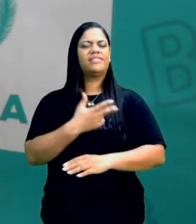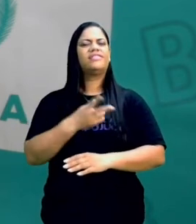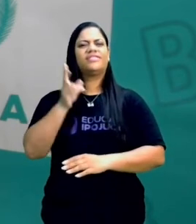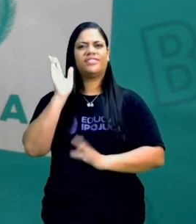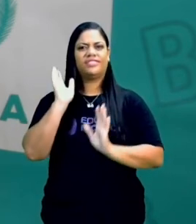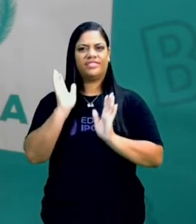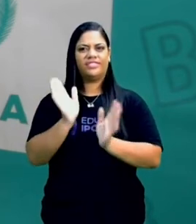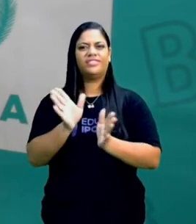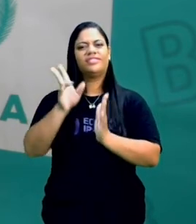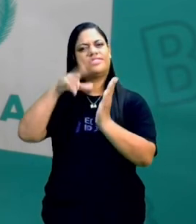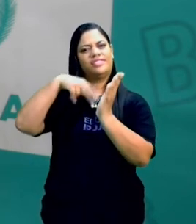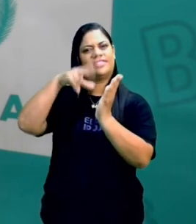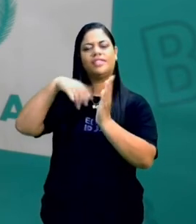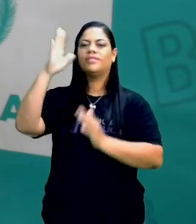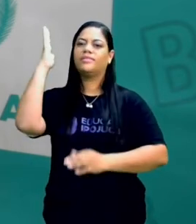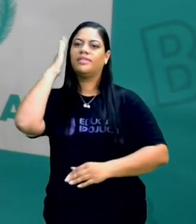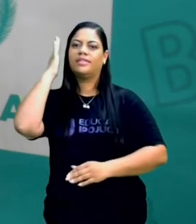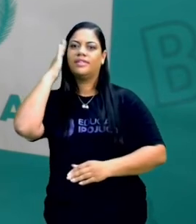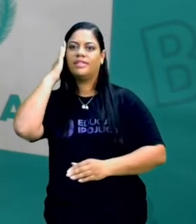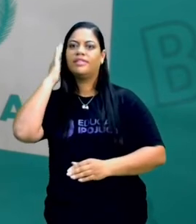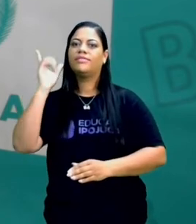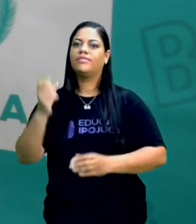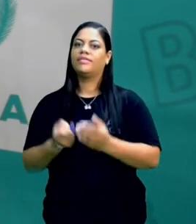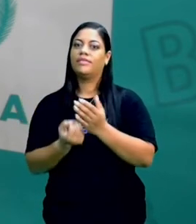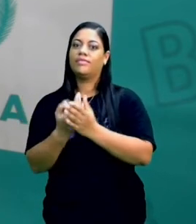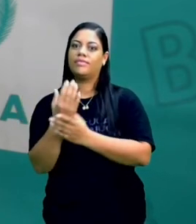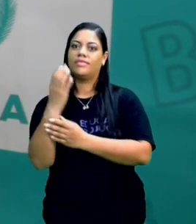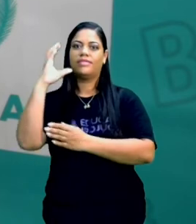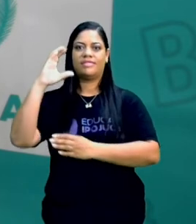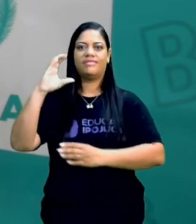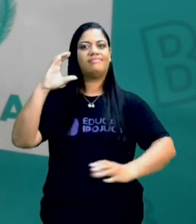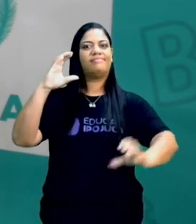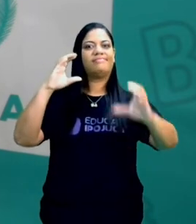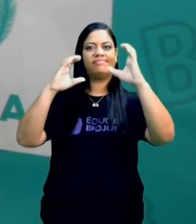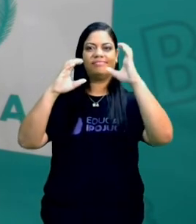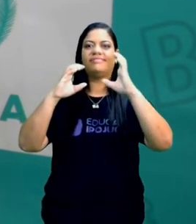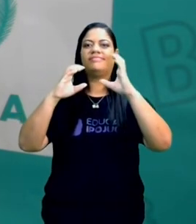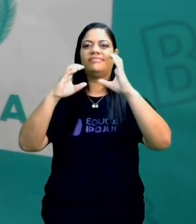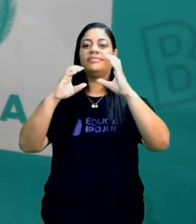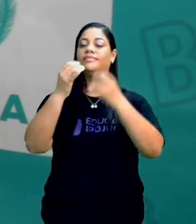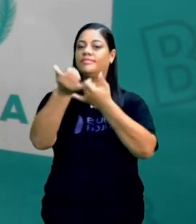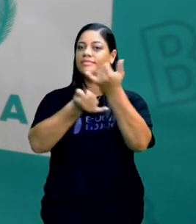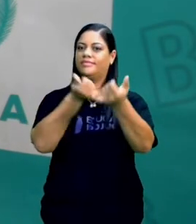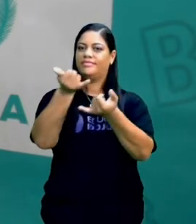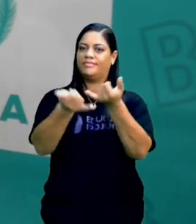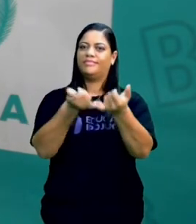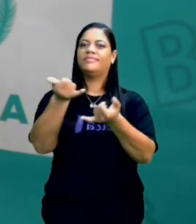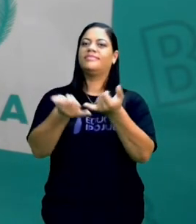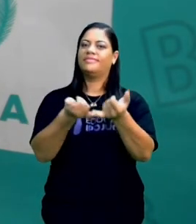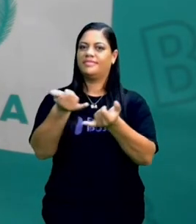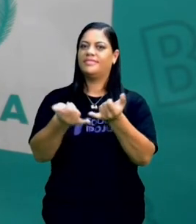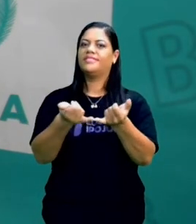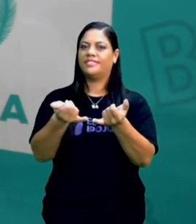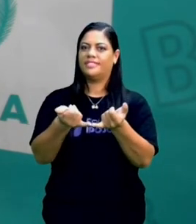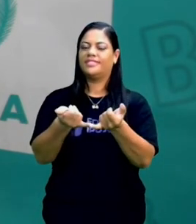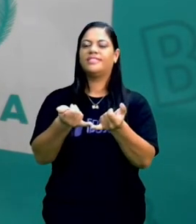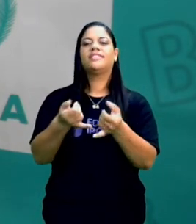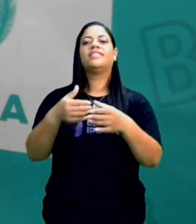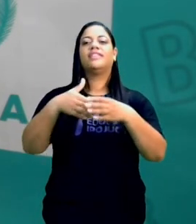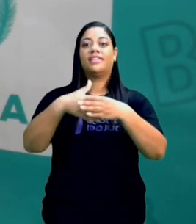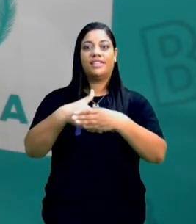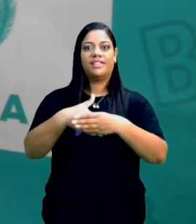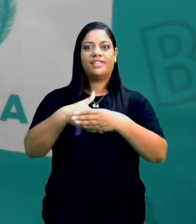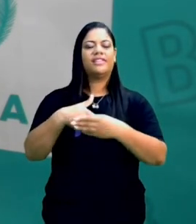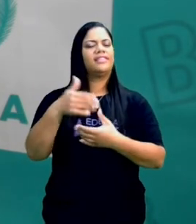texto que a gente leu, entendeu o que aconteceu com o cravo e com a rosa. E quando vai brincar de rosa, a gente começa a cantar.